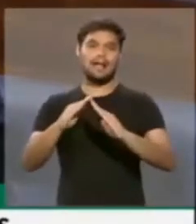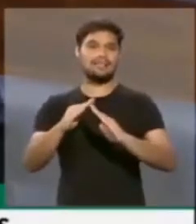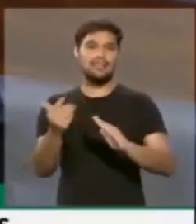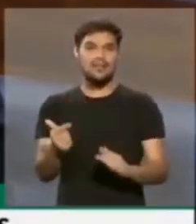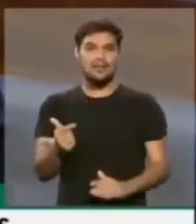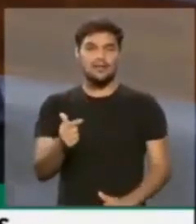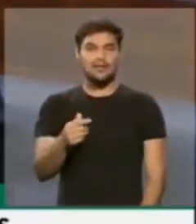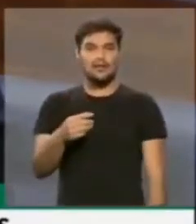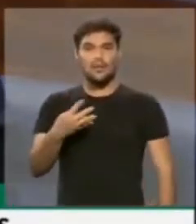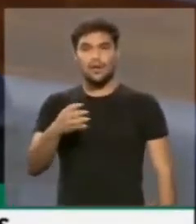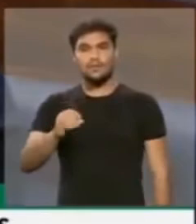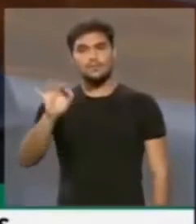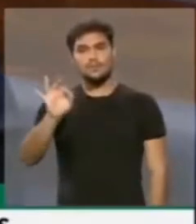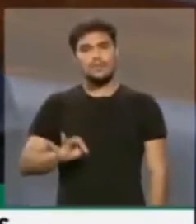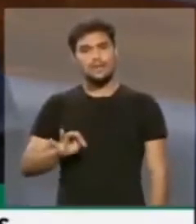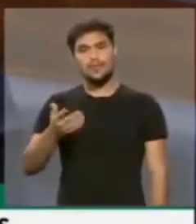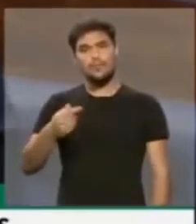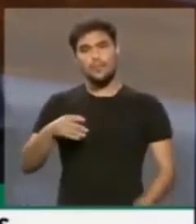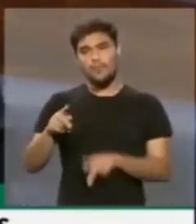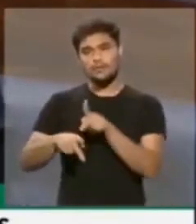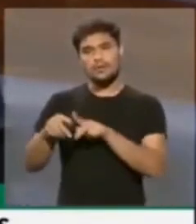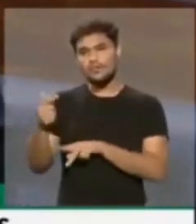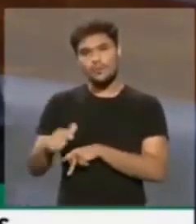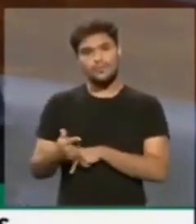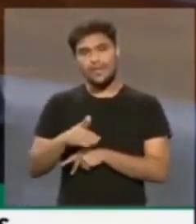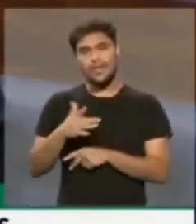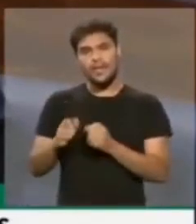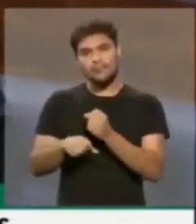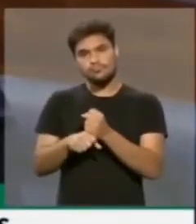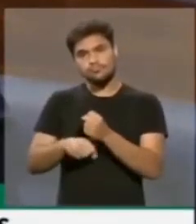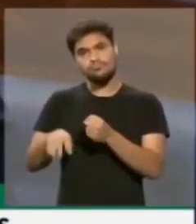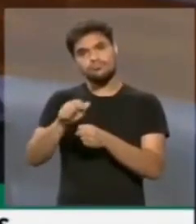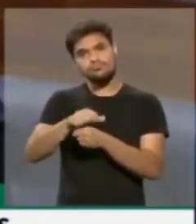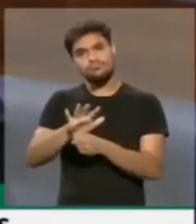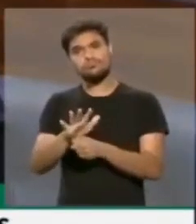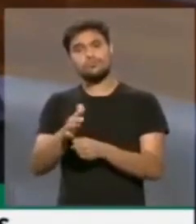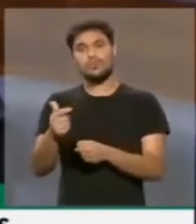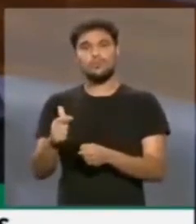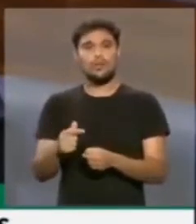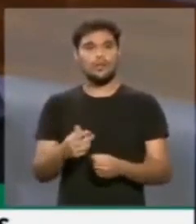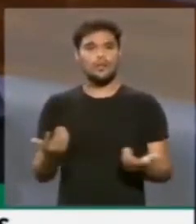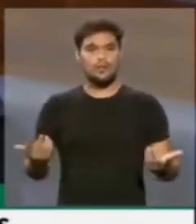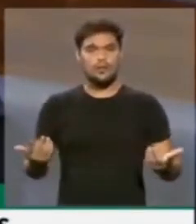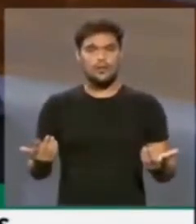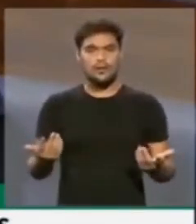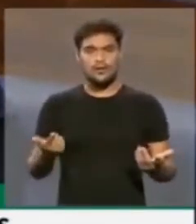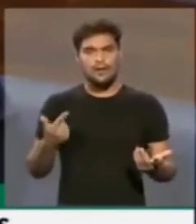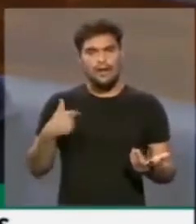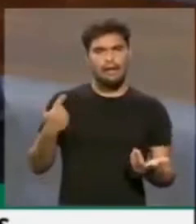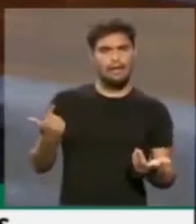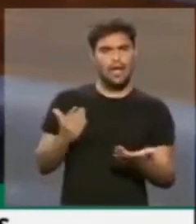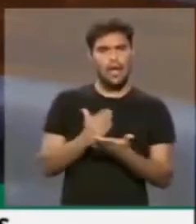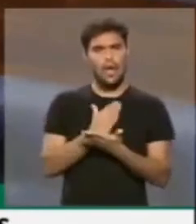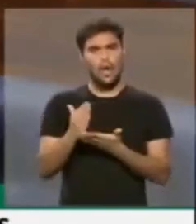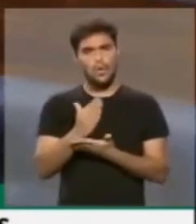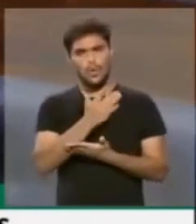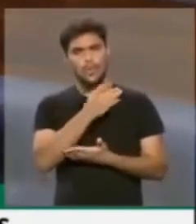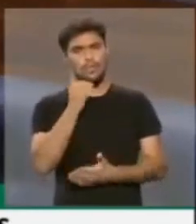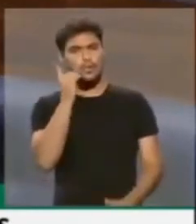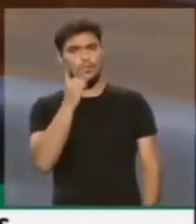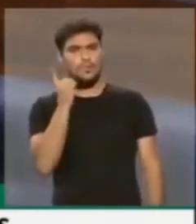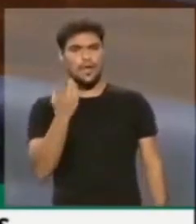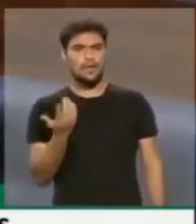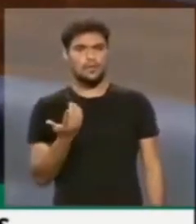população sem rede de esgoto, 57 milhões de residências sem esgoto. E aí você ouve aqui alguns